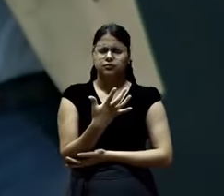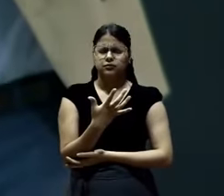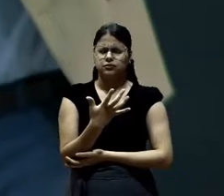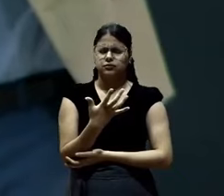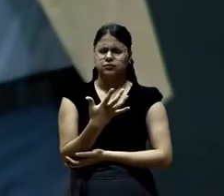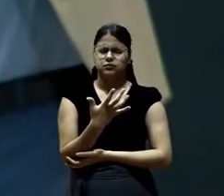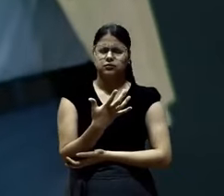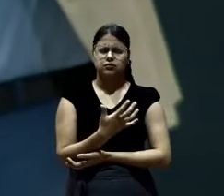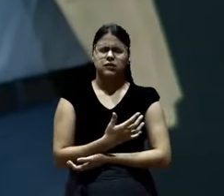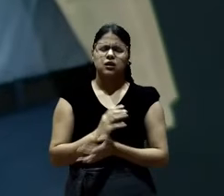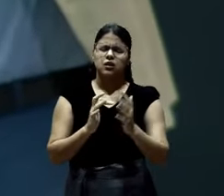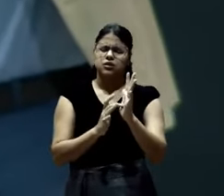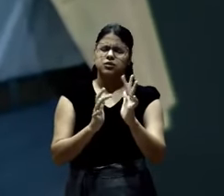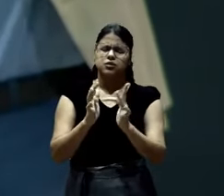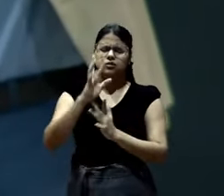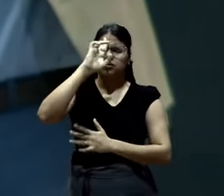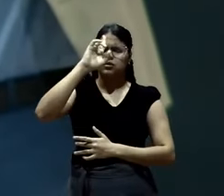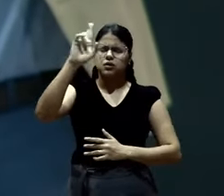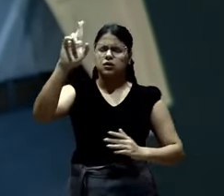Eu quero te louvar, Senhor.